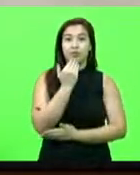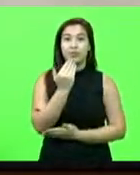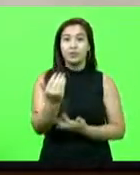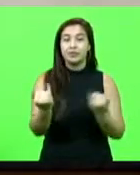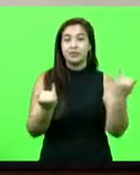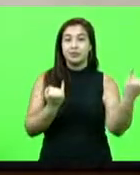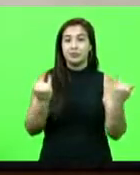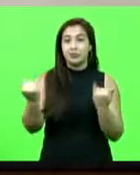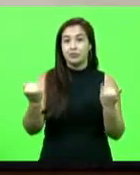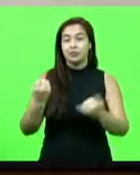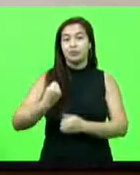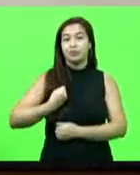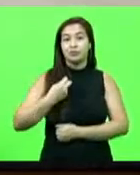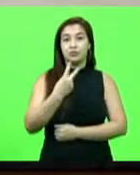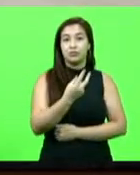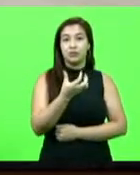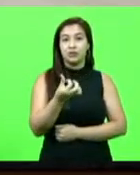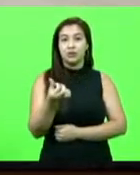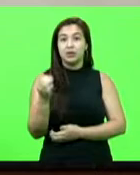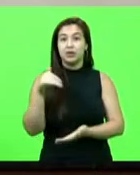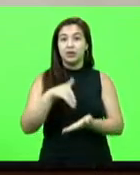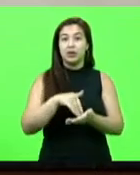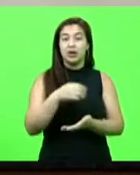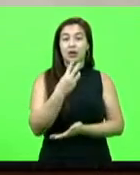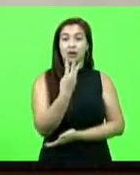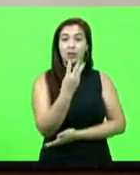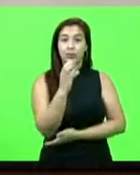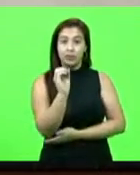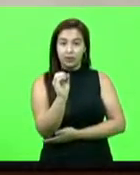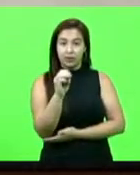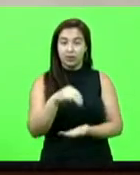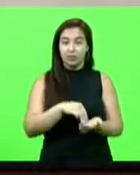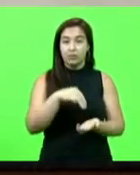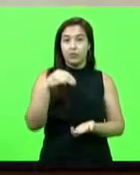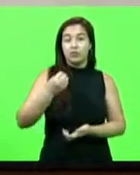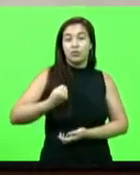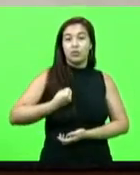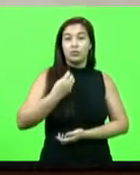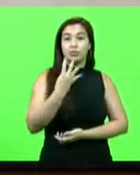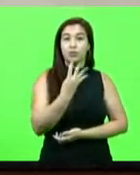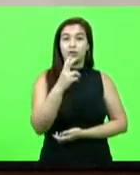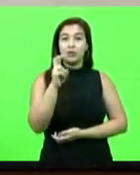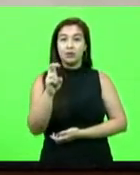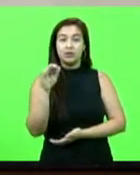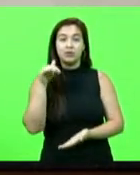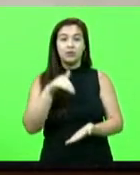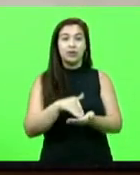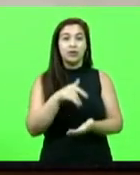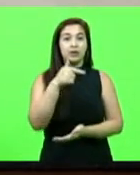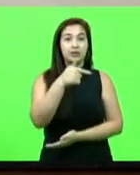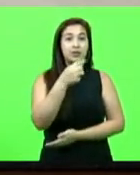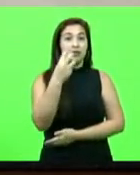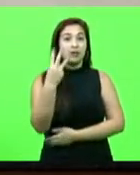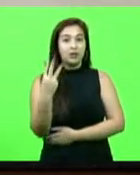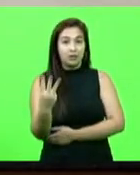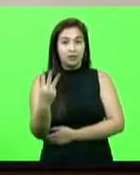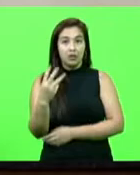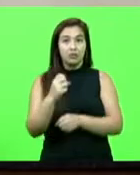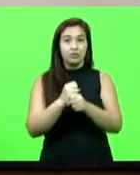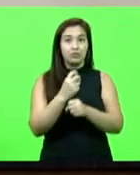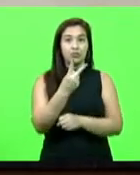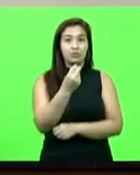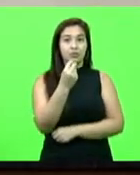informação nº 26 a 30, as moções nº 45 a 73, 2022,